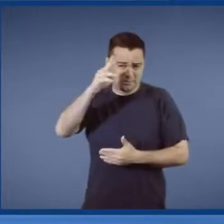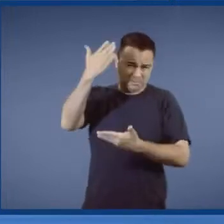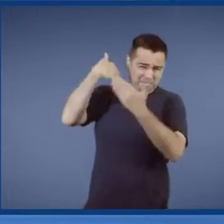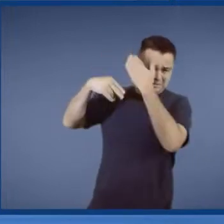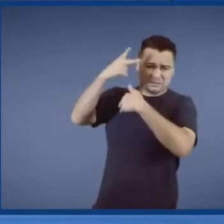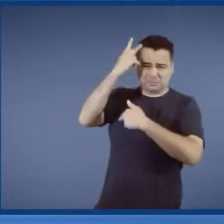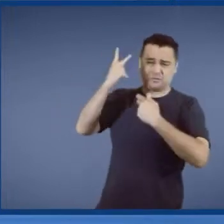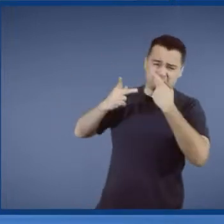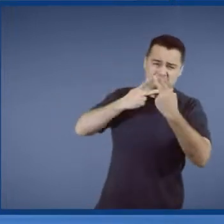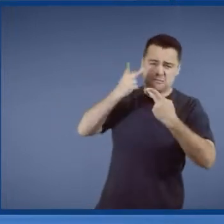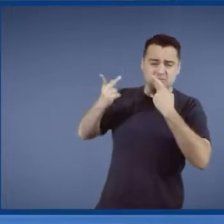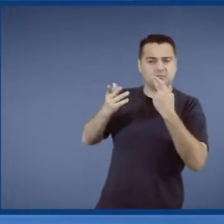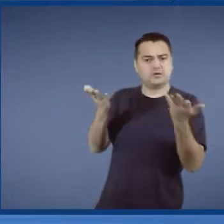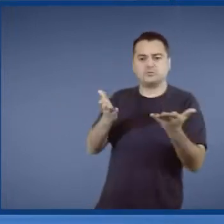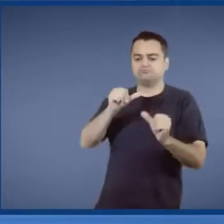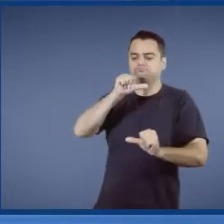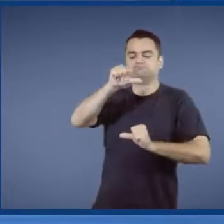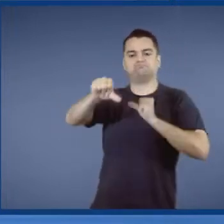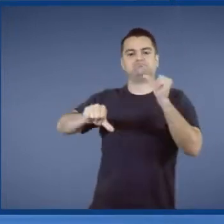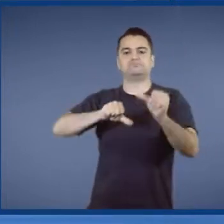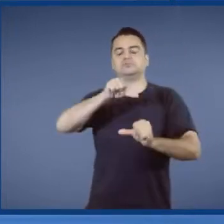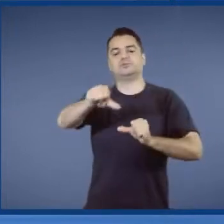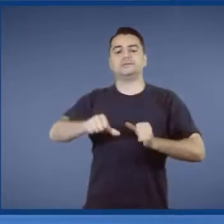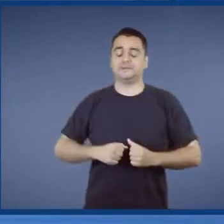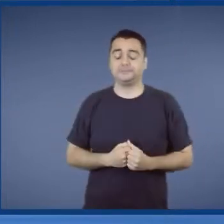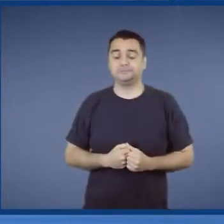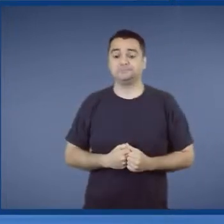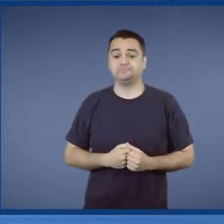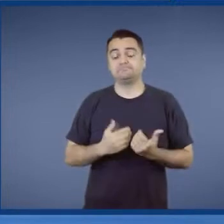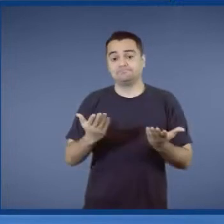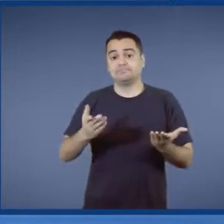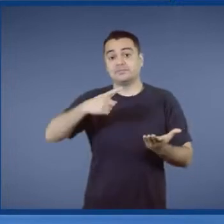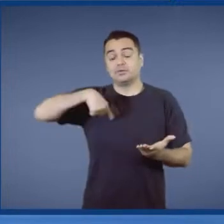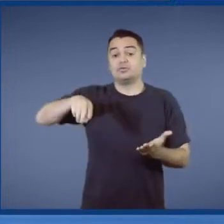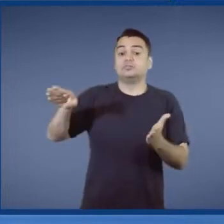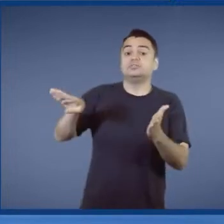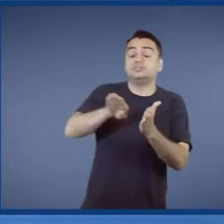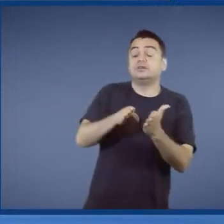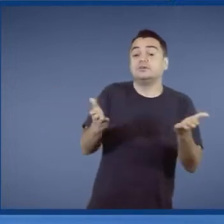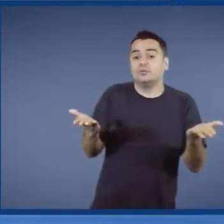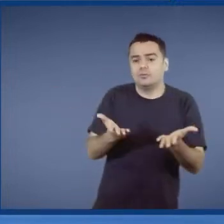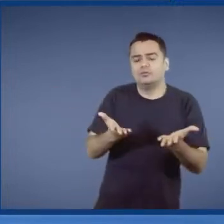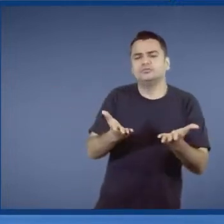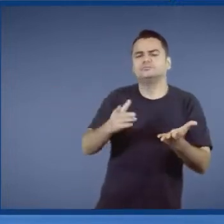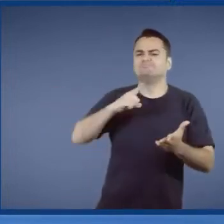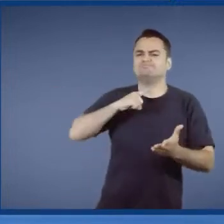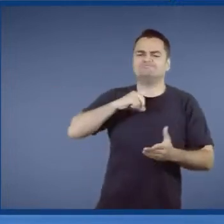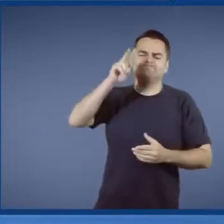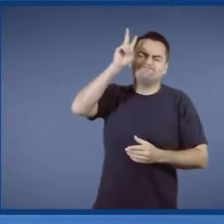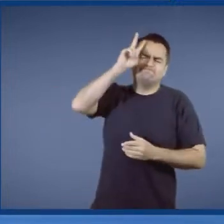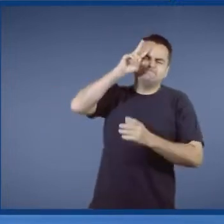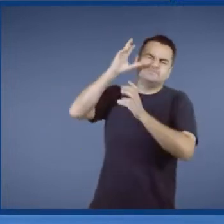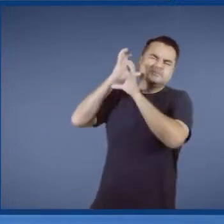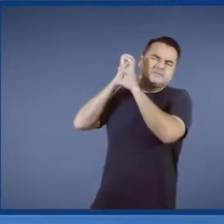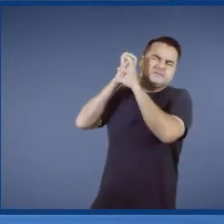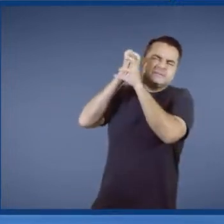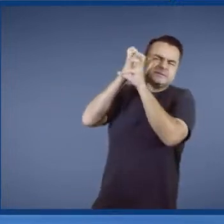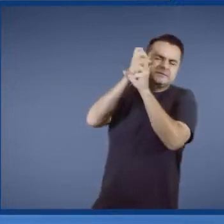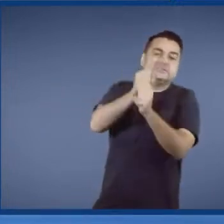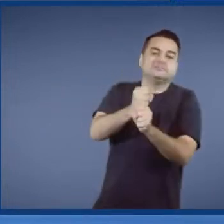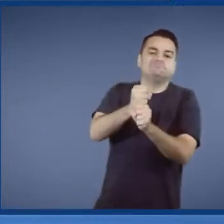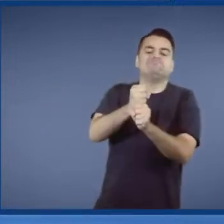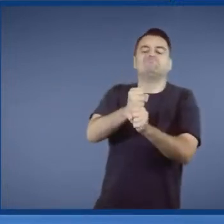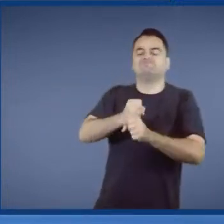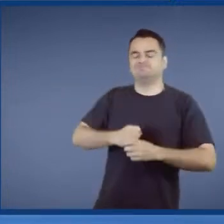vez mais distante. Então, quando você chega aqui no dia de hoje, vem um turbilhão de lembranças na sua cabeça.